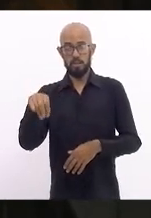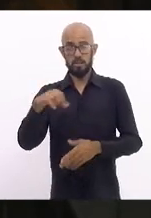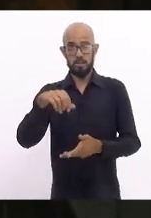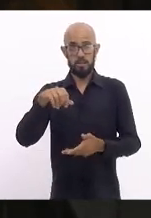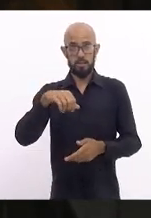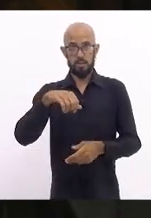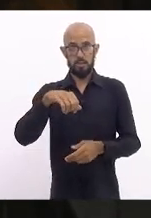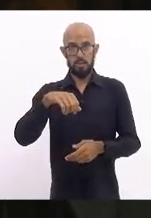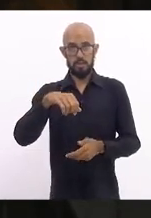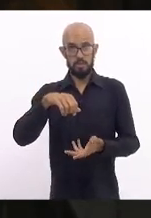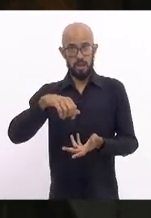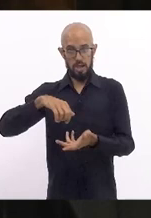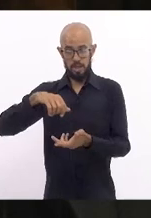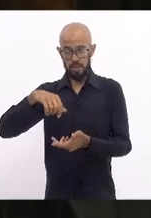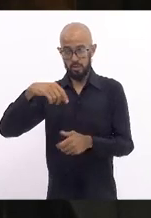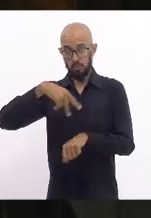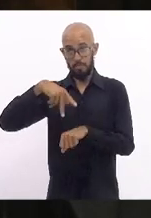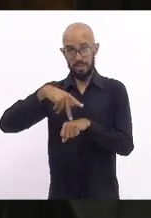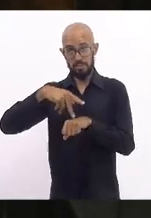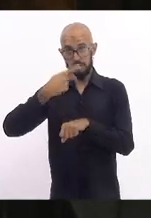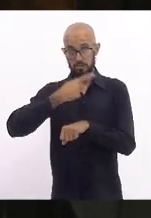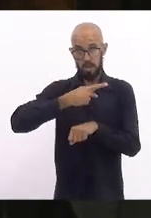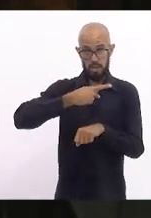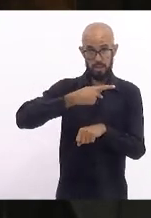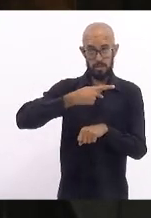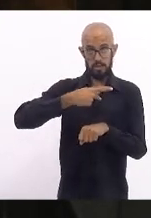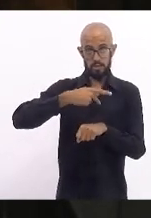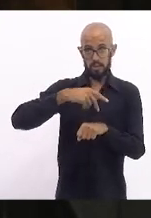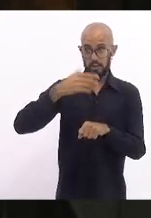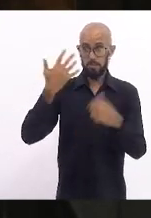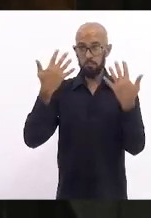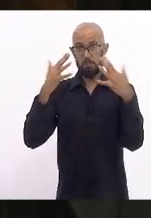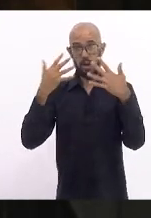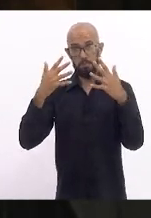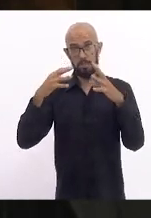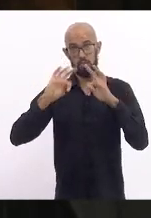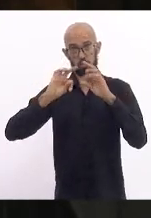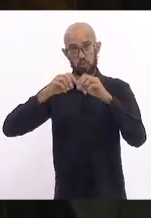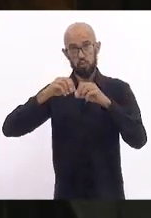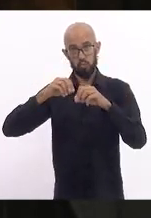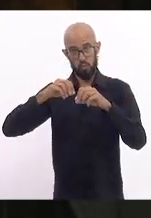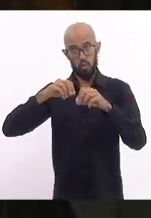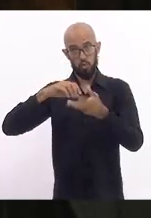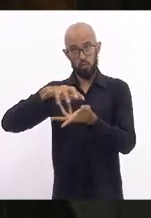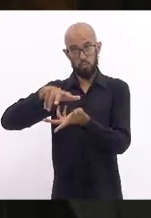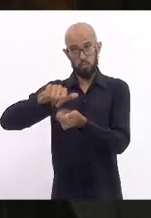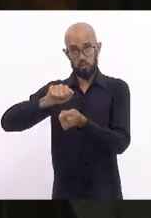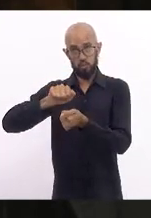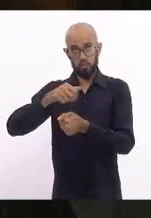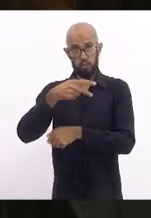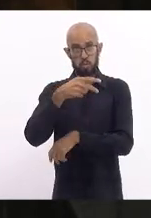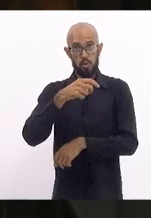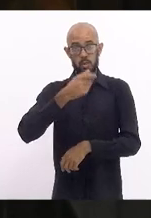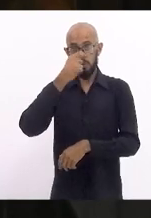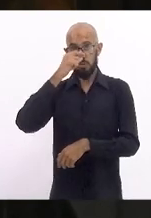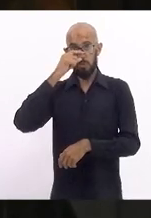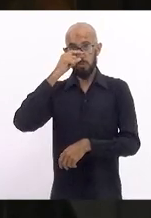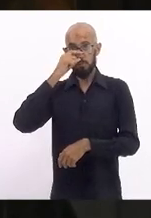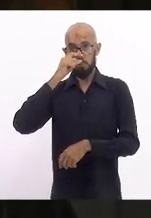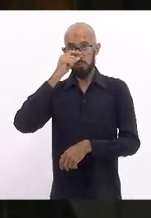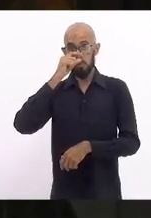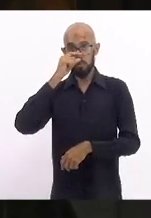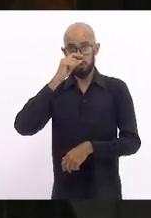mundo inteiro. E o Putin, que tinha o establishment de um homem forte, um